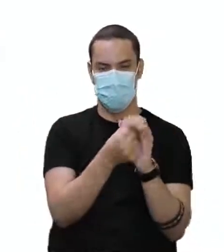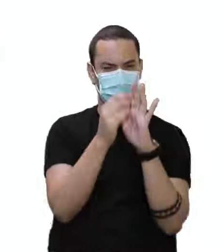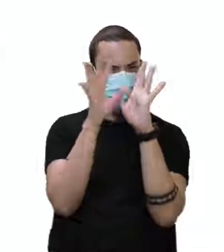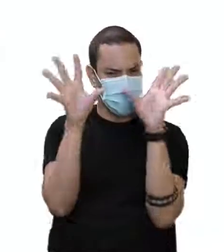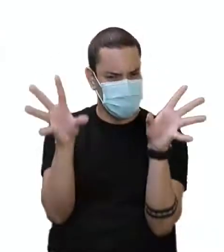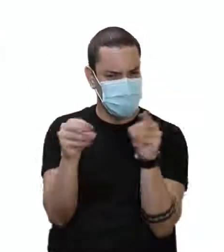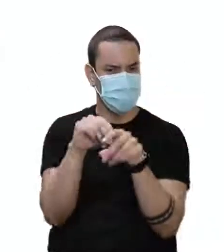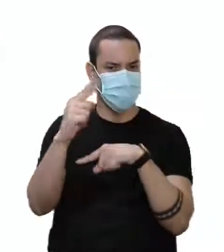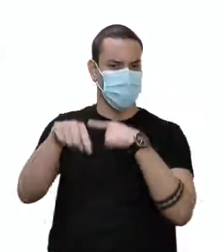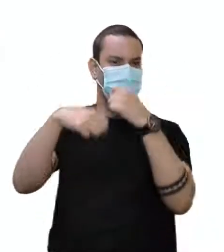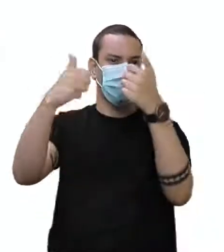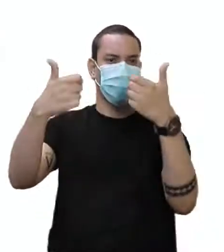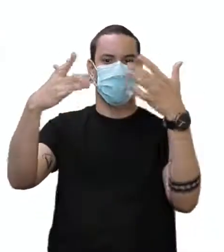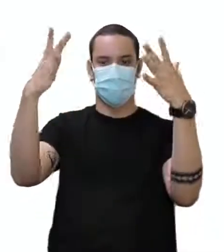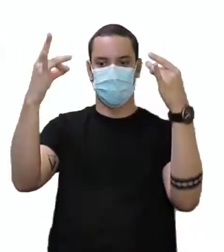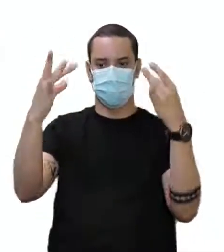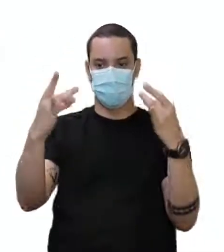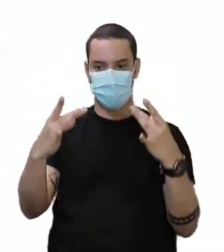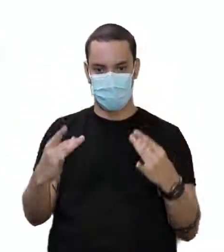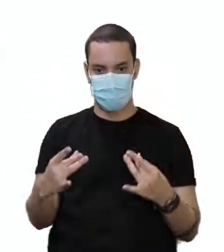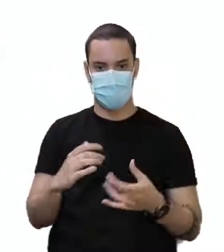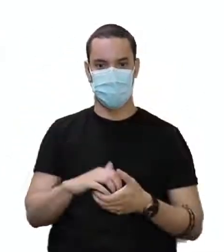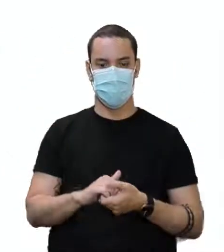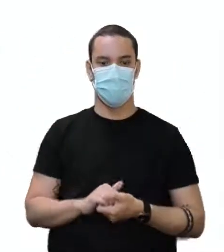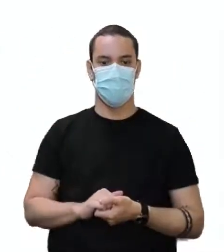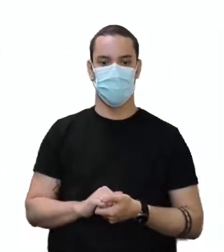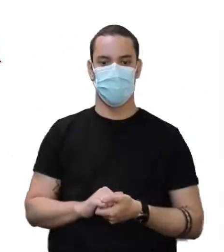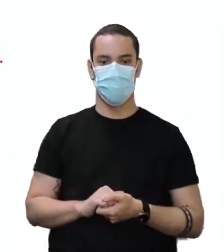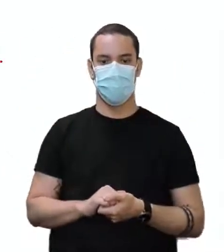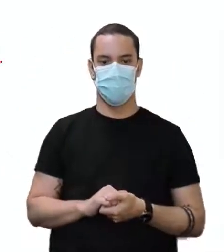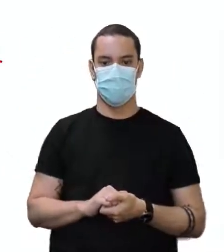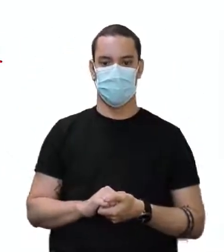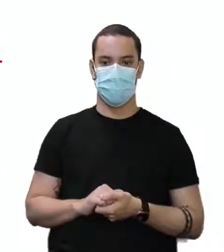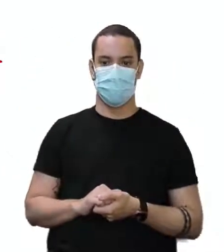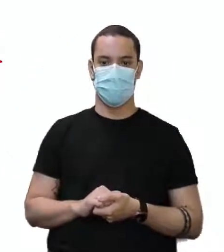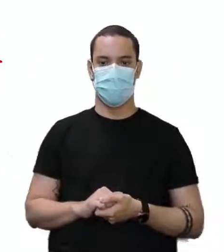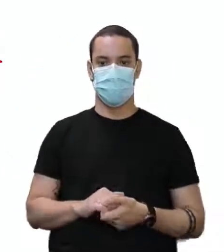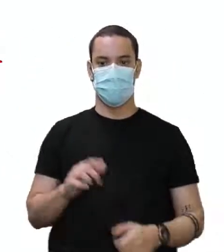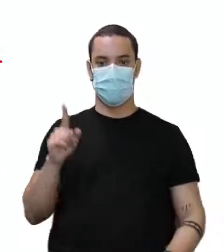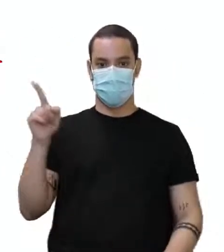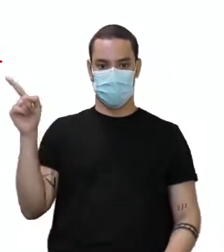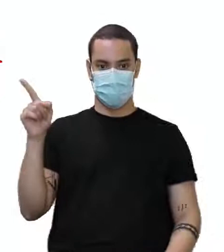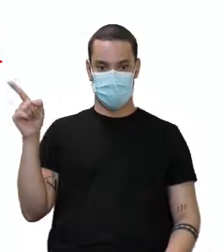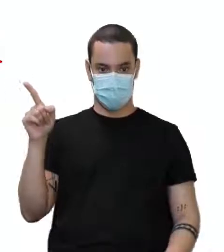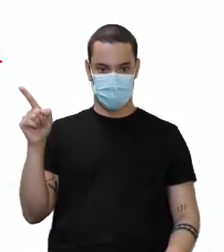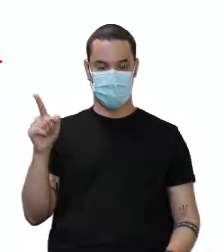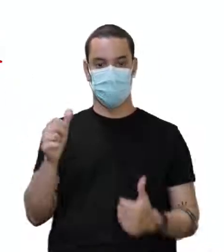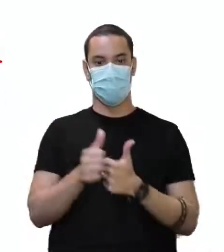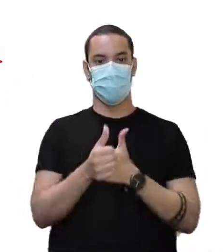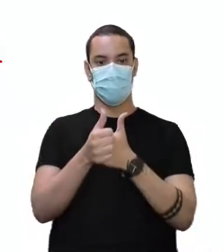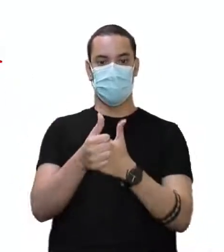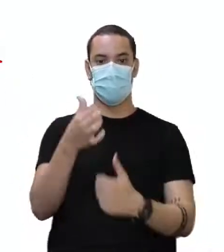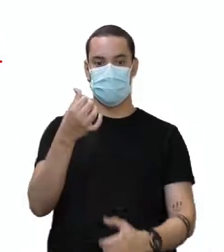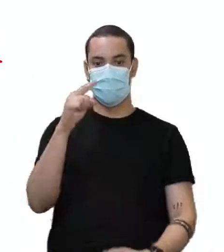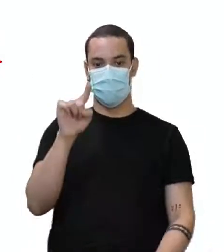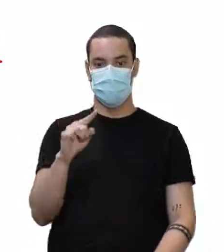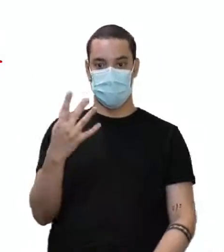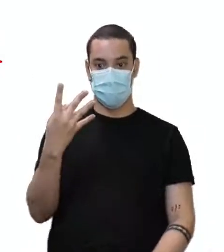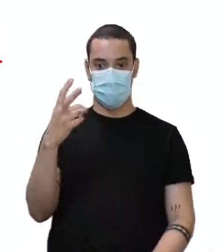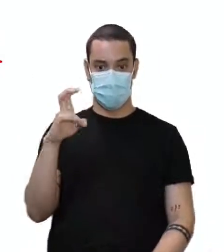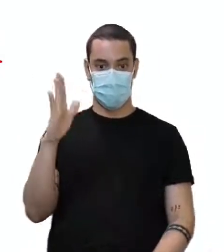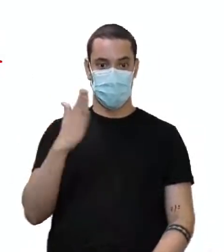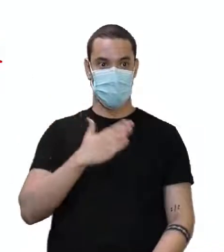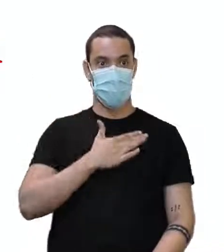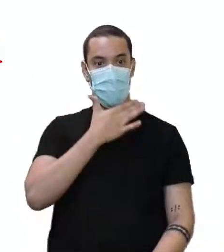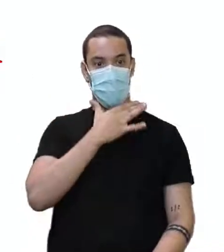chegar na explicação melhor. My parents were cooking at 6h45pm. Meus pais